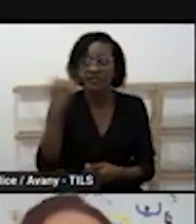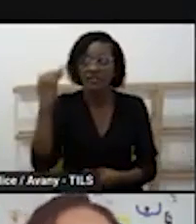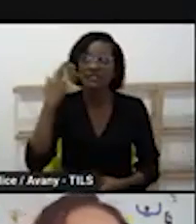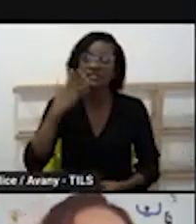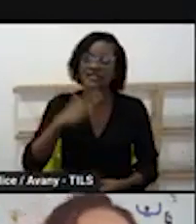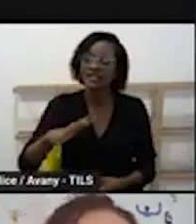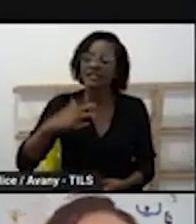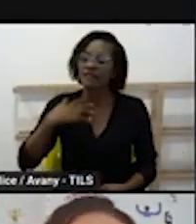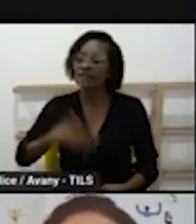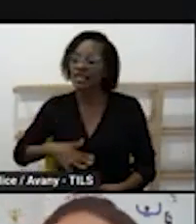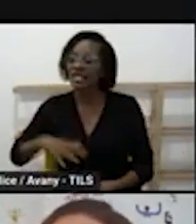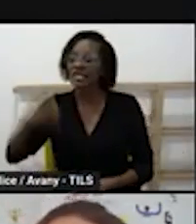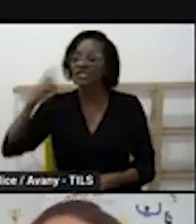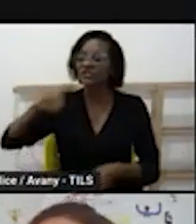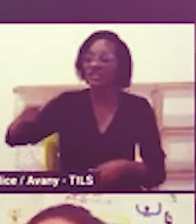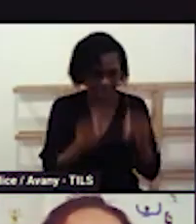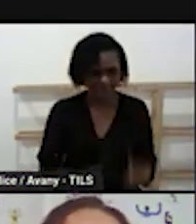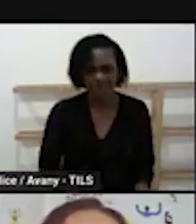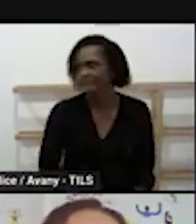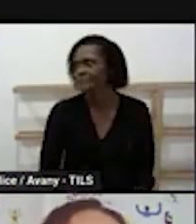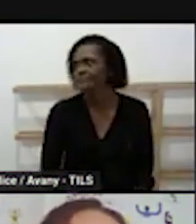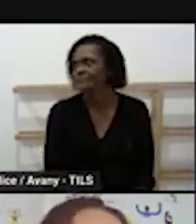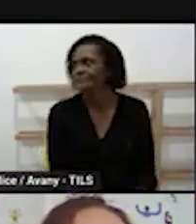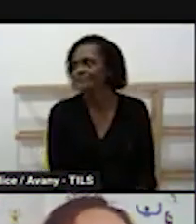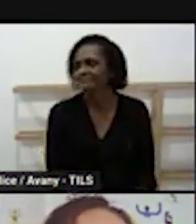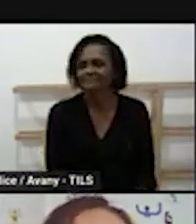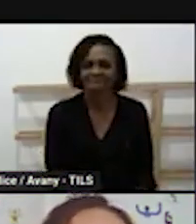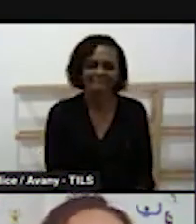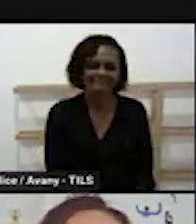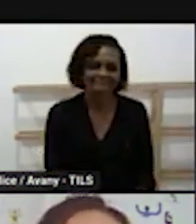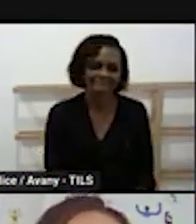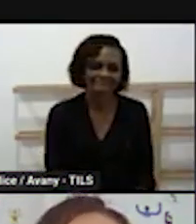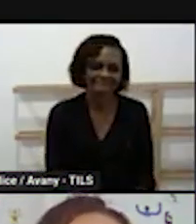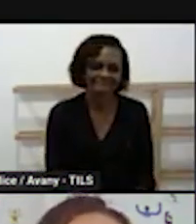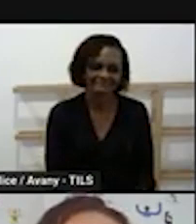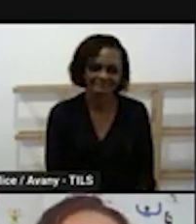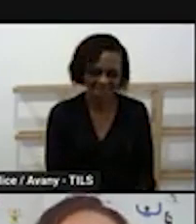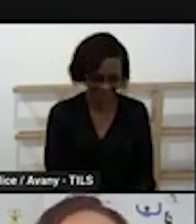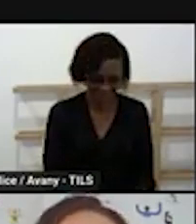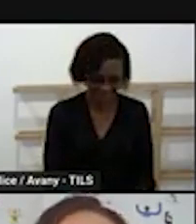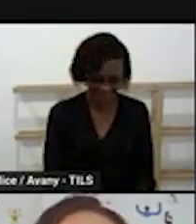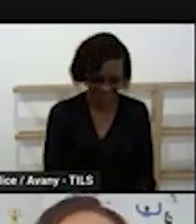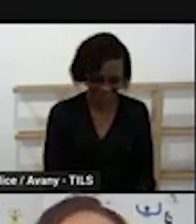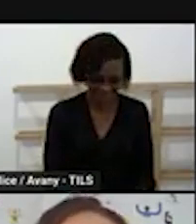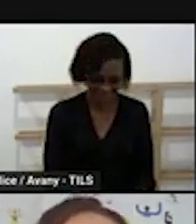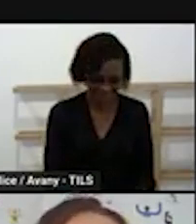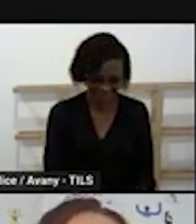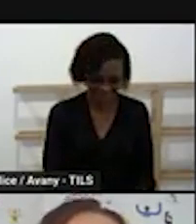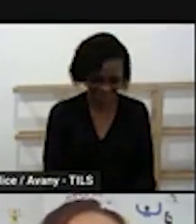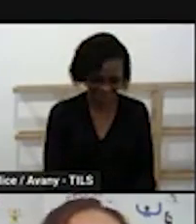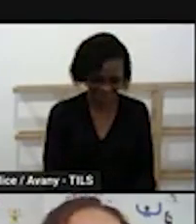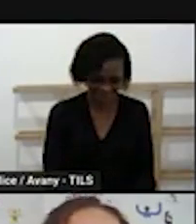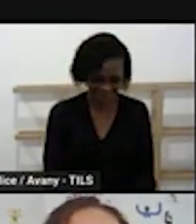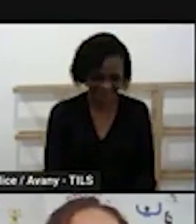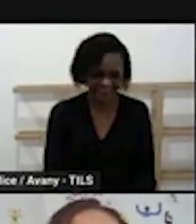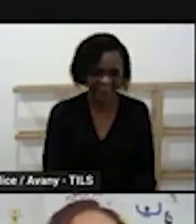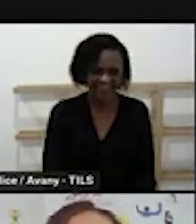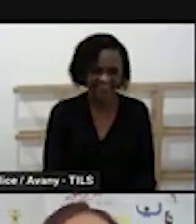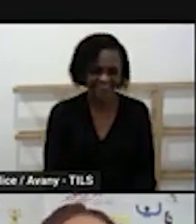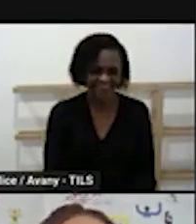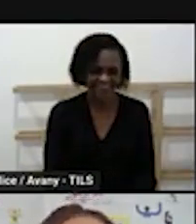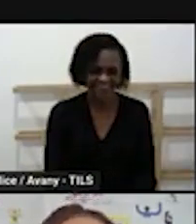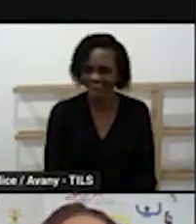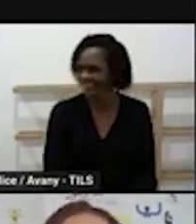isso porque a gente também pode fazer dessa forma aqui nós vamos trazer gente é os documentos